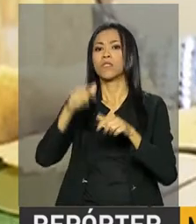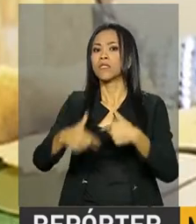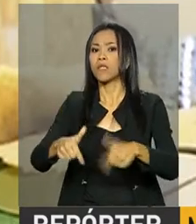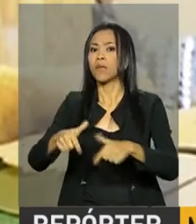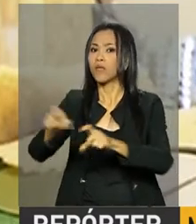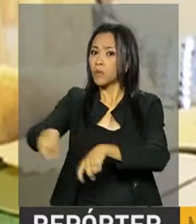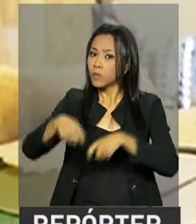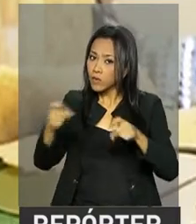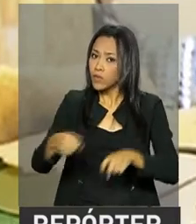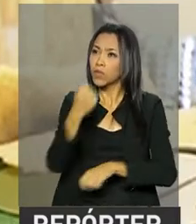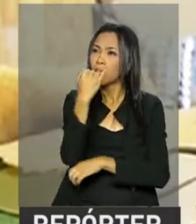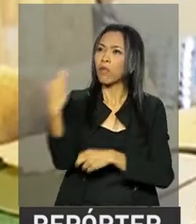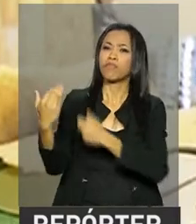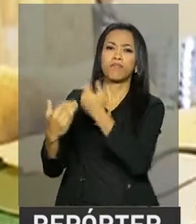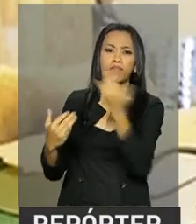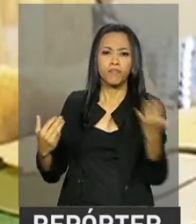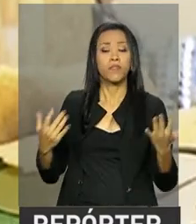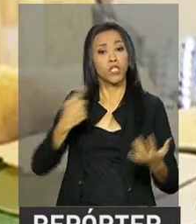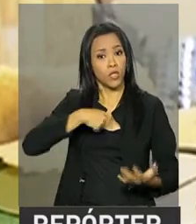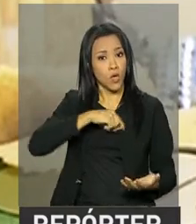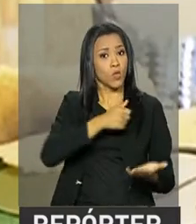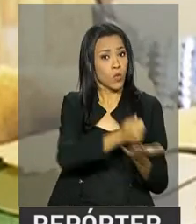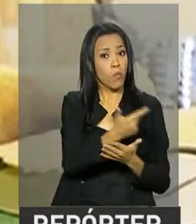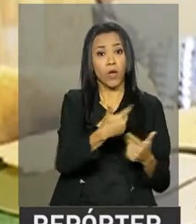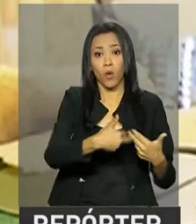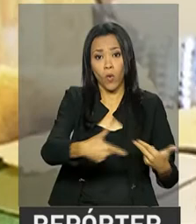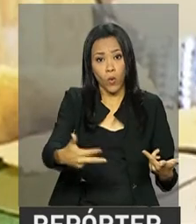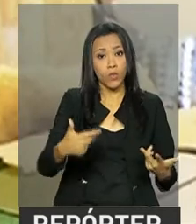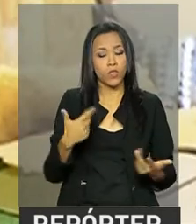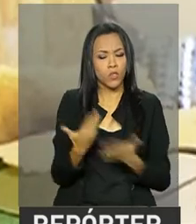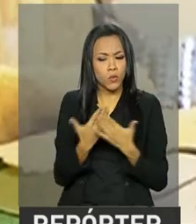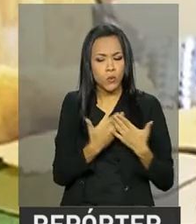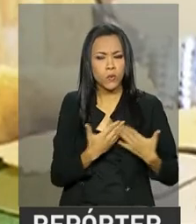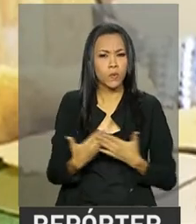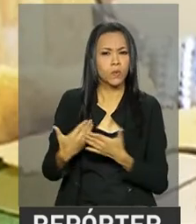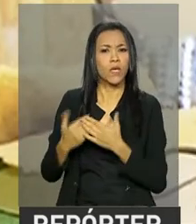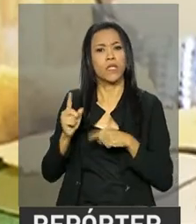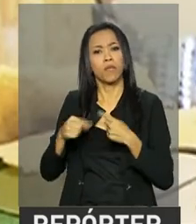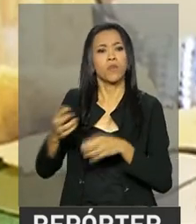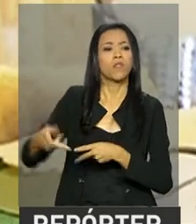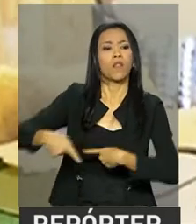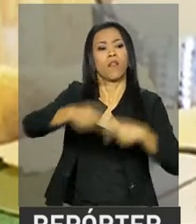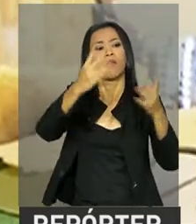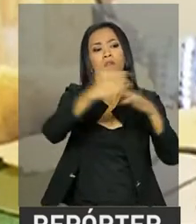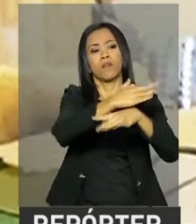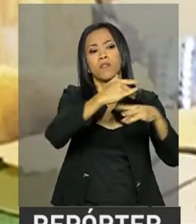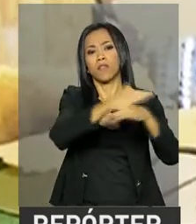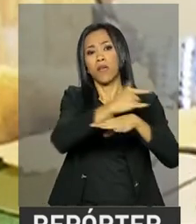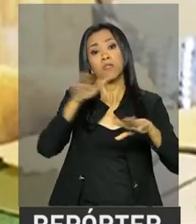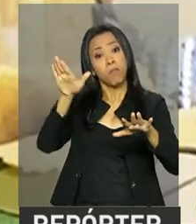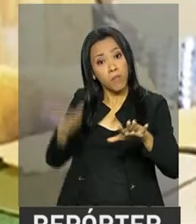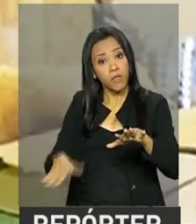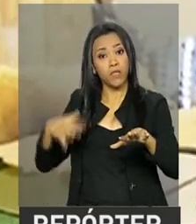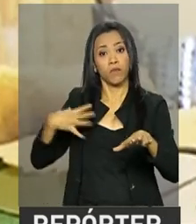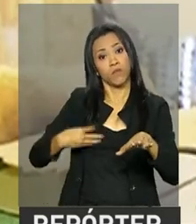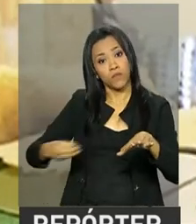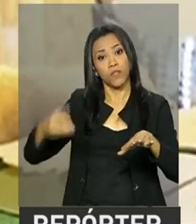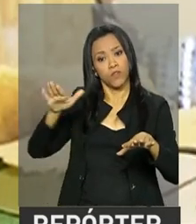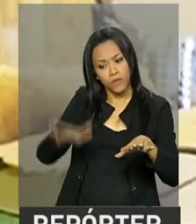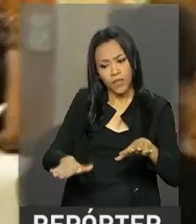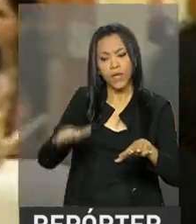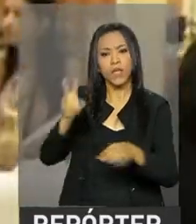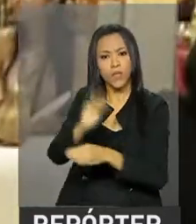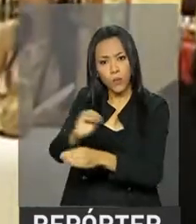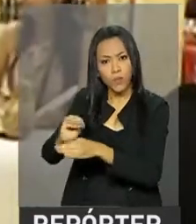comprar coisas que nós precisamos, poder estudar, poder ir para a cidade, manter nossos filhos na floresta, mantendo a